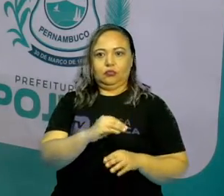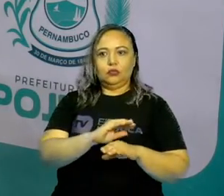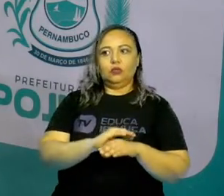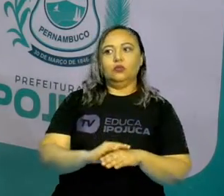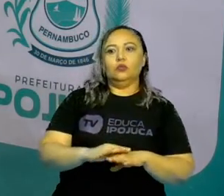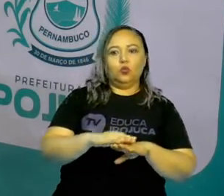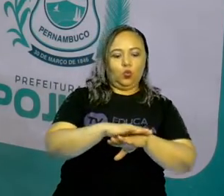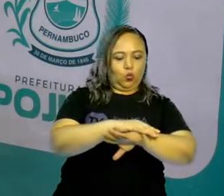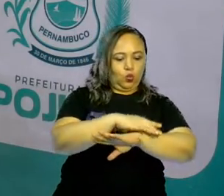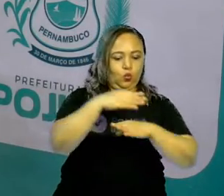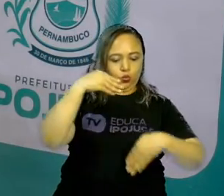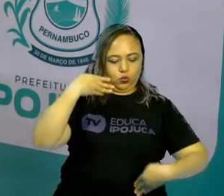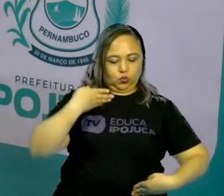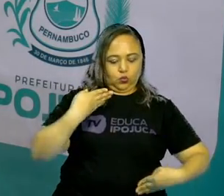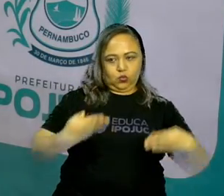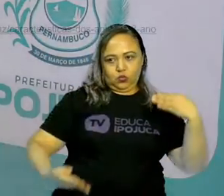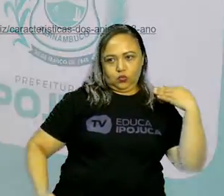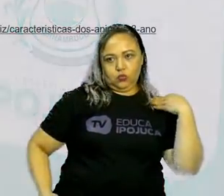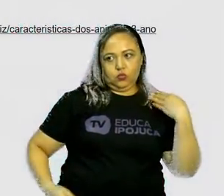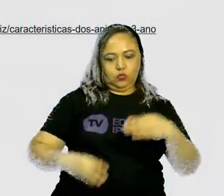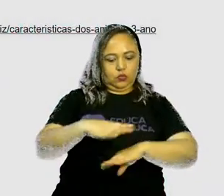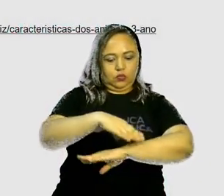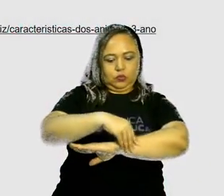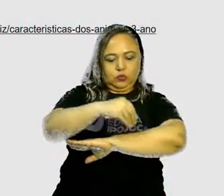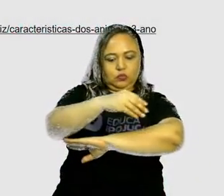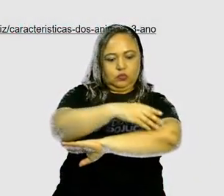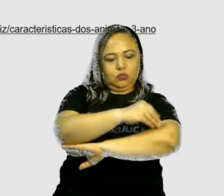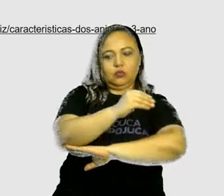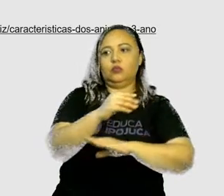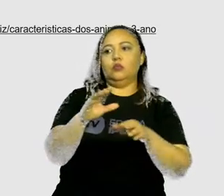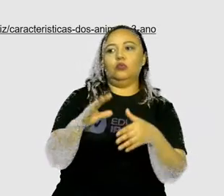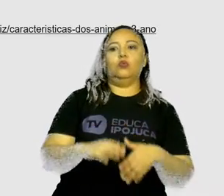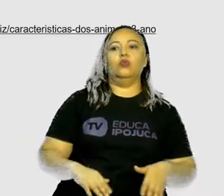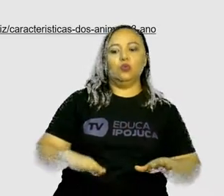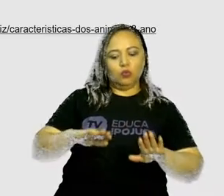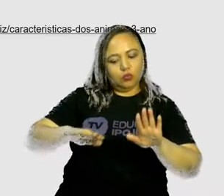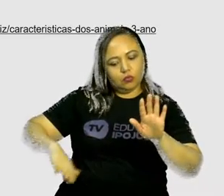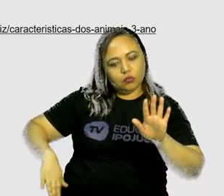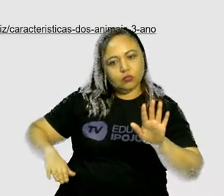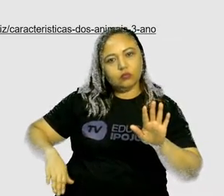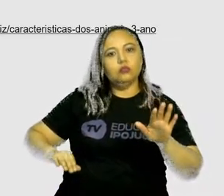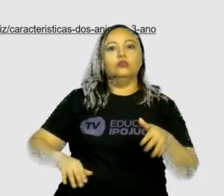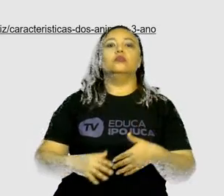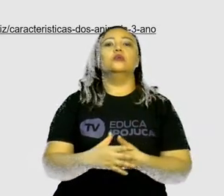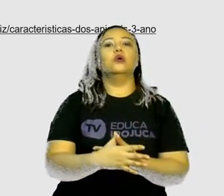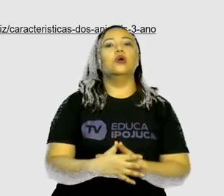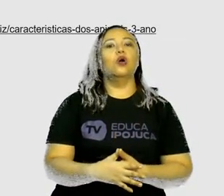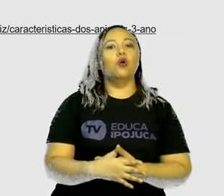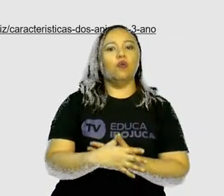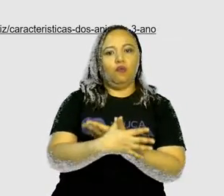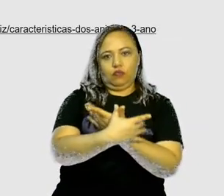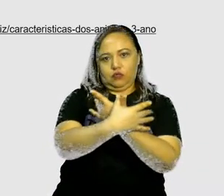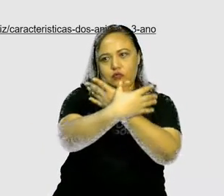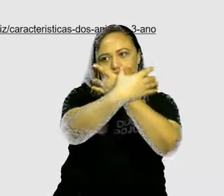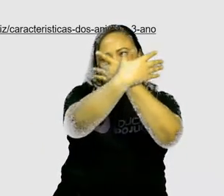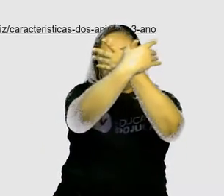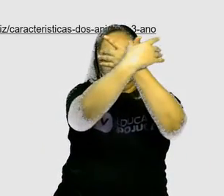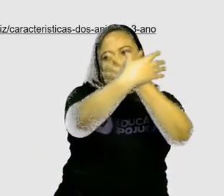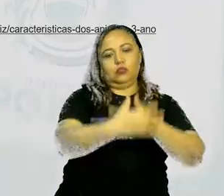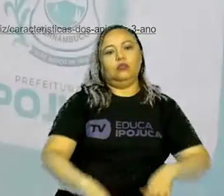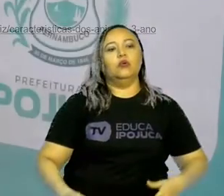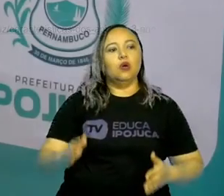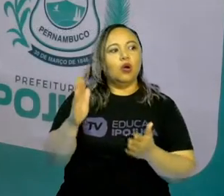coberto de pelos, andam, nadam e outros voam. Nascem no útero da mãe e, quando são pequenos,